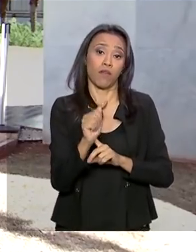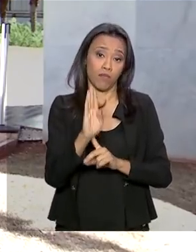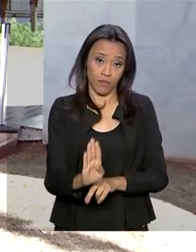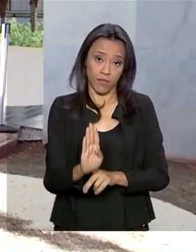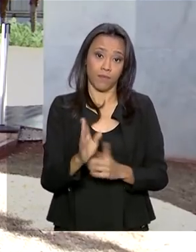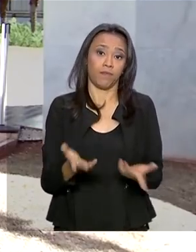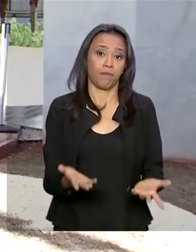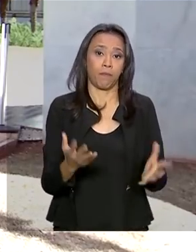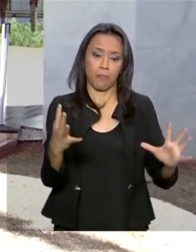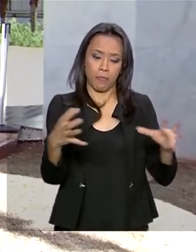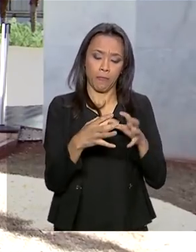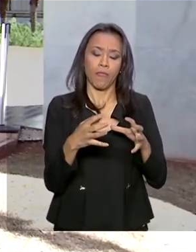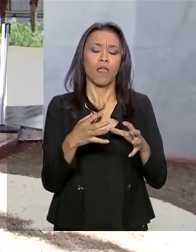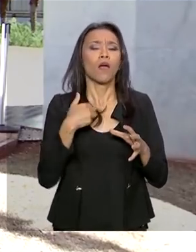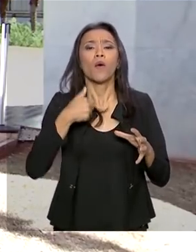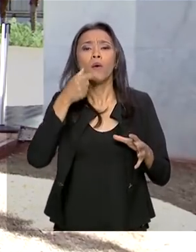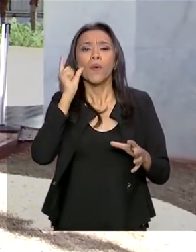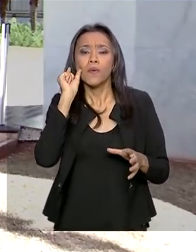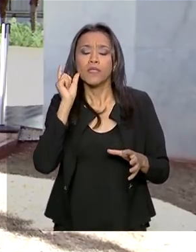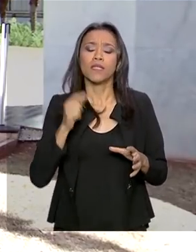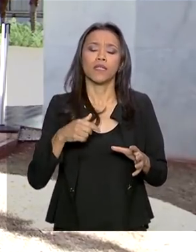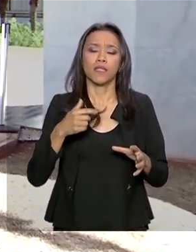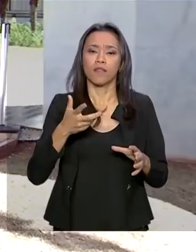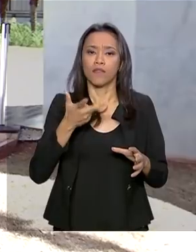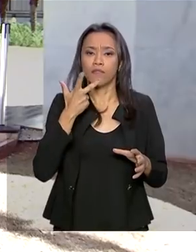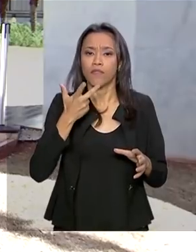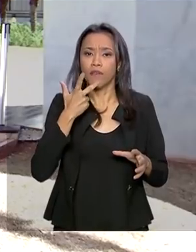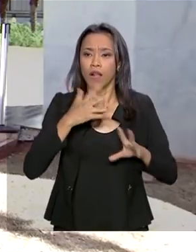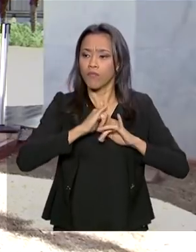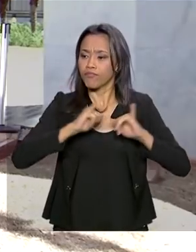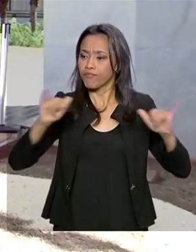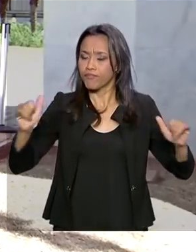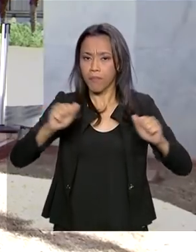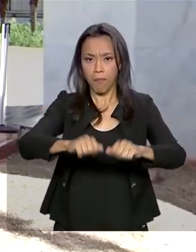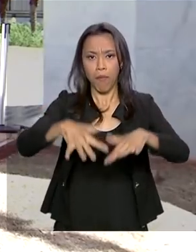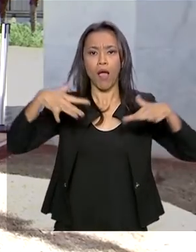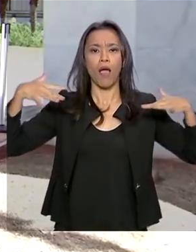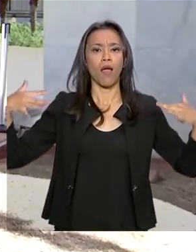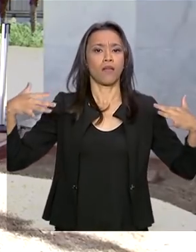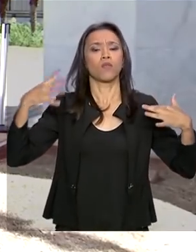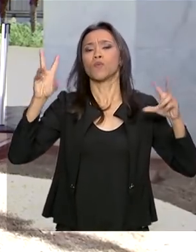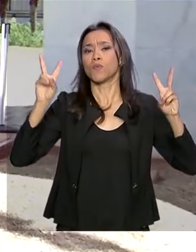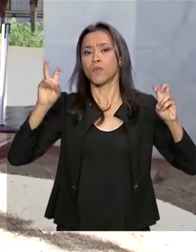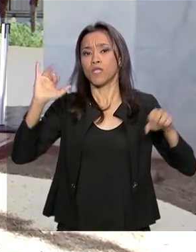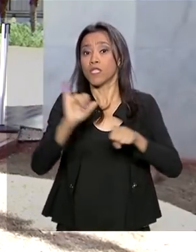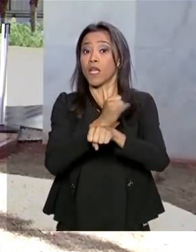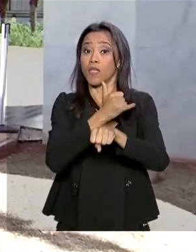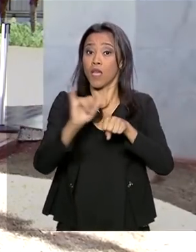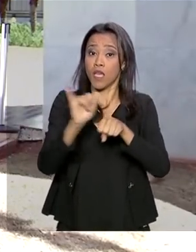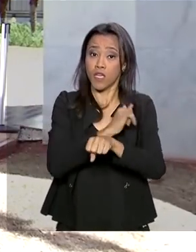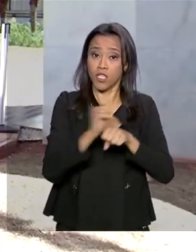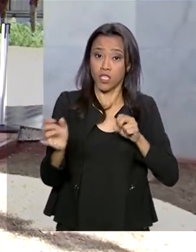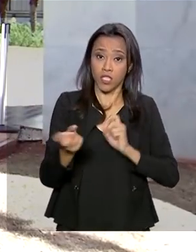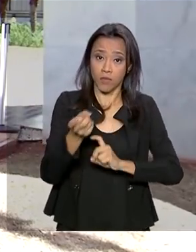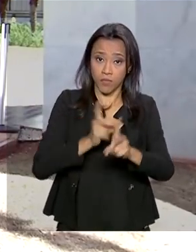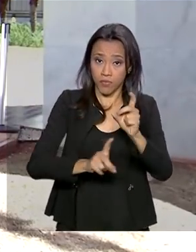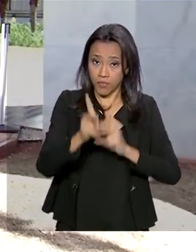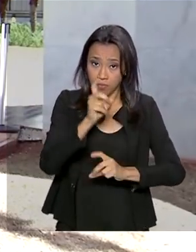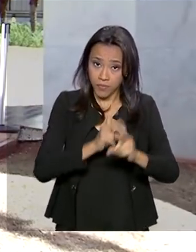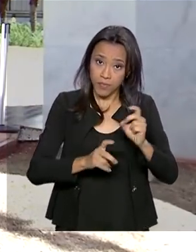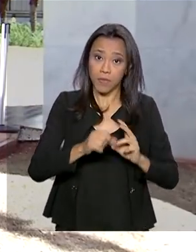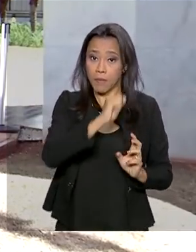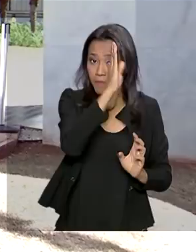Ontem, ao falar em São Paulo para uma plateia num evento sobre estratégias comerciais entre Brasil e China,